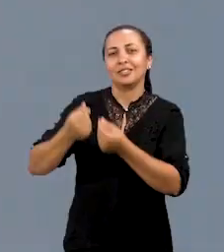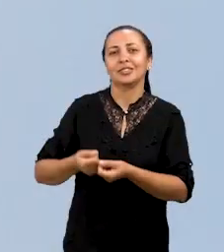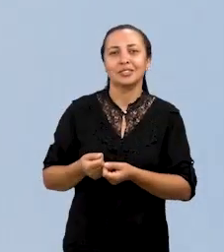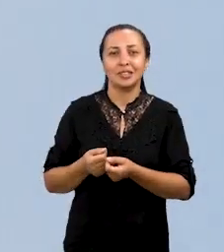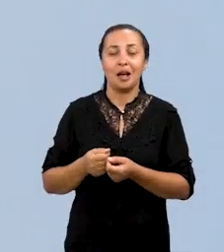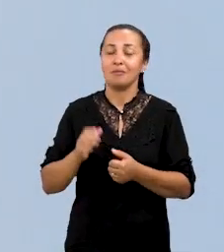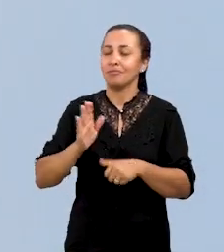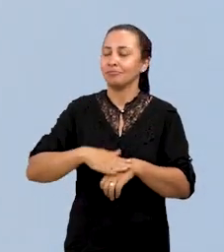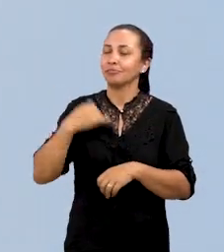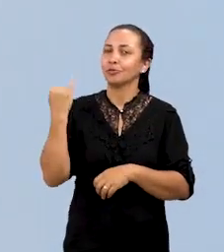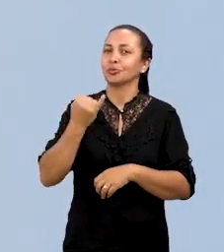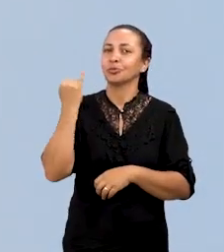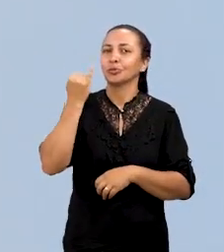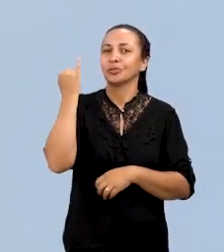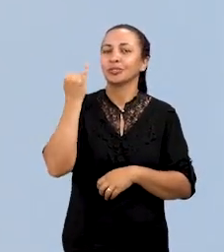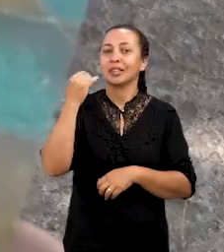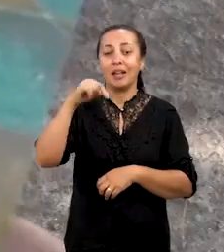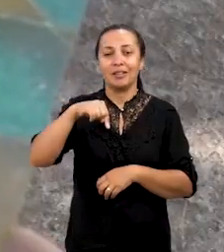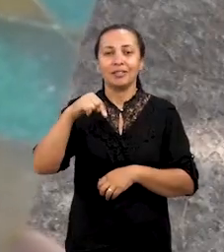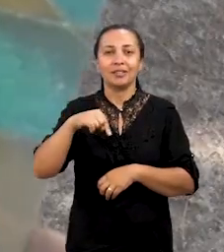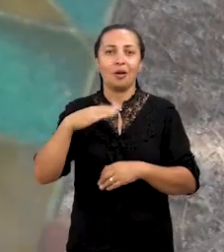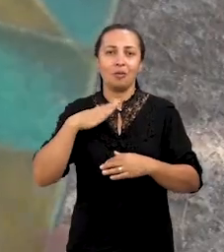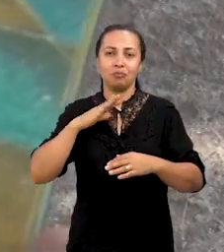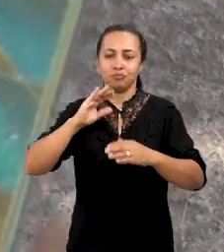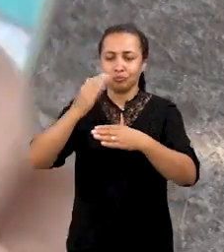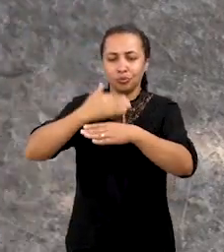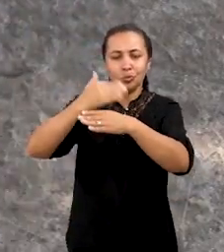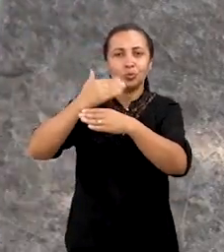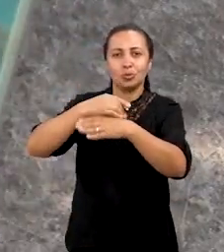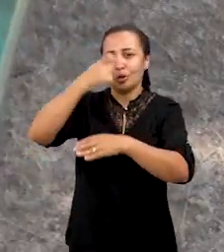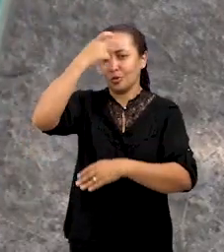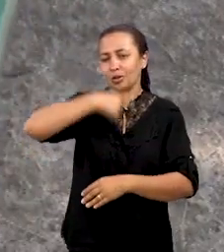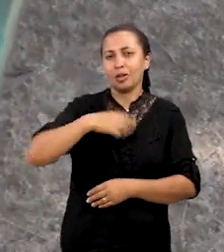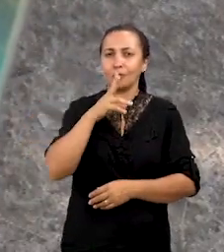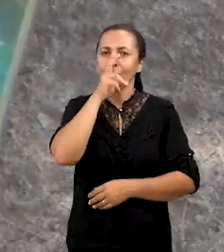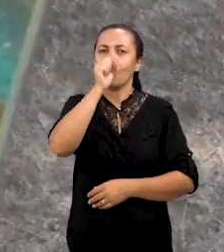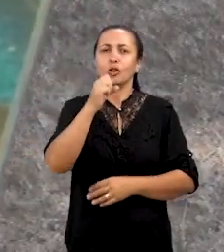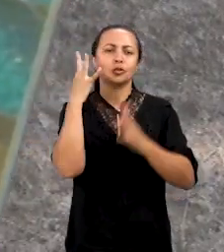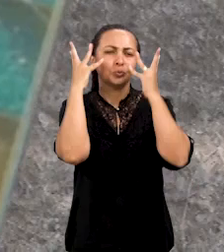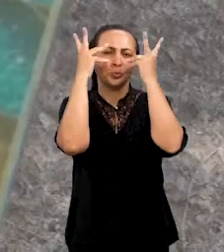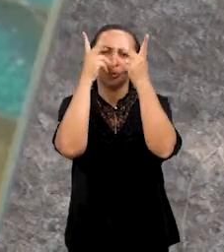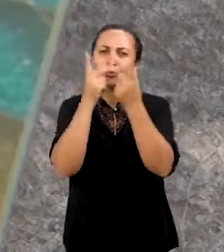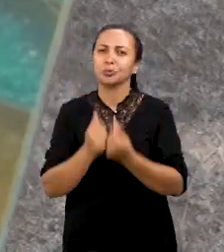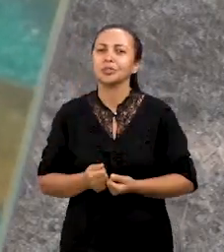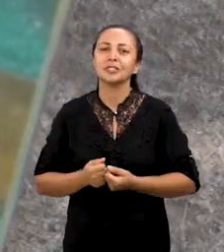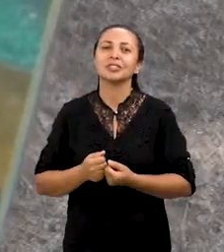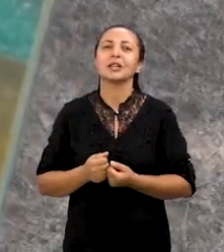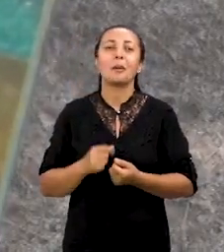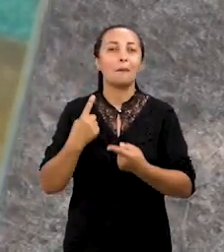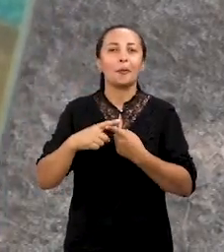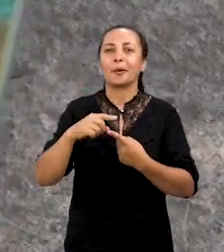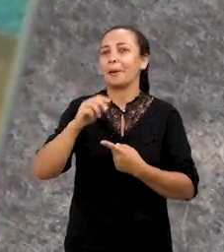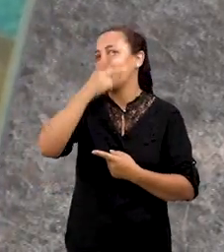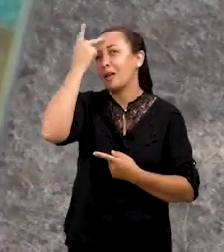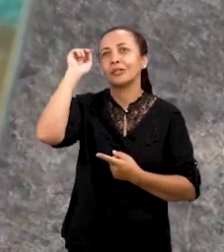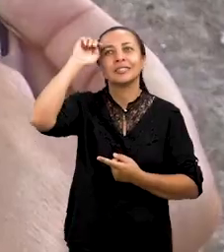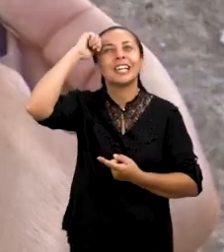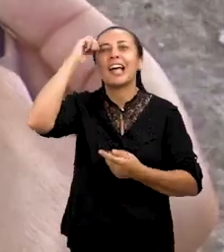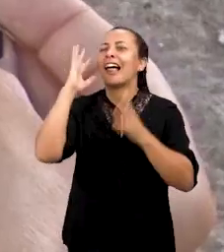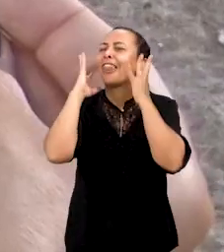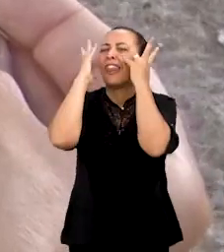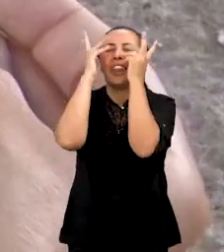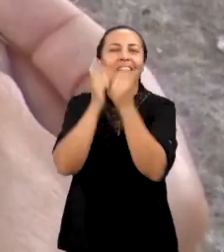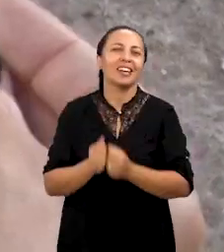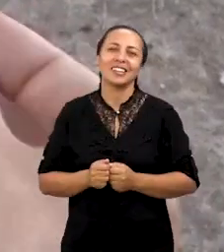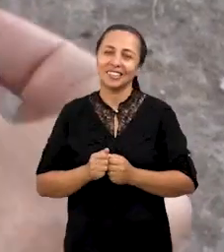e principalmente essa construção de uma identidade forte, bonita, porque negro é lindo, de